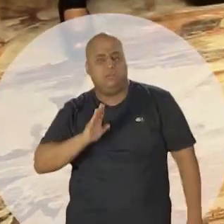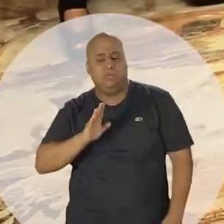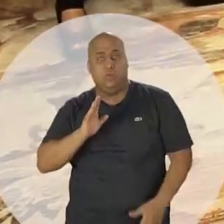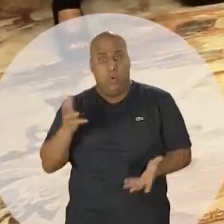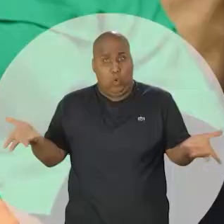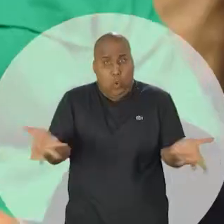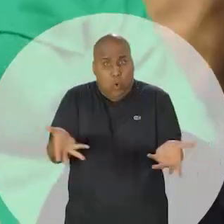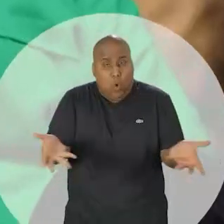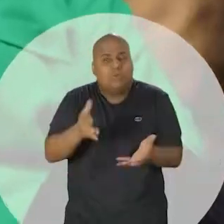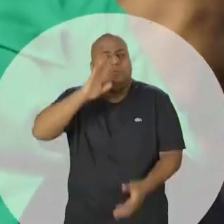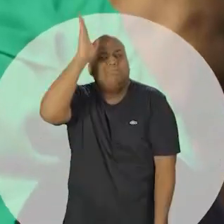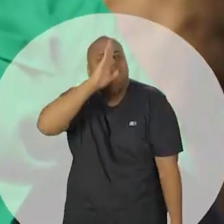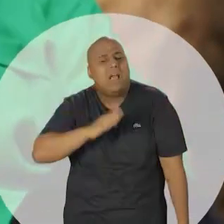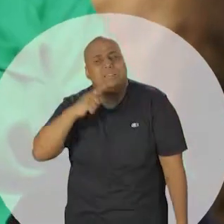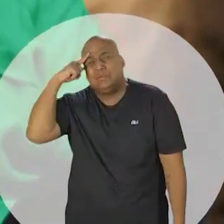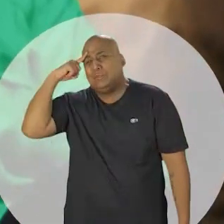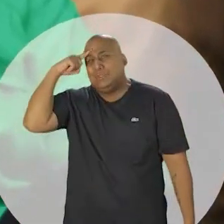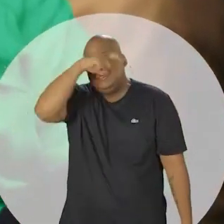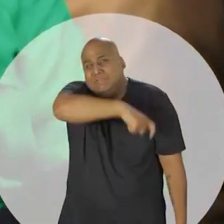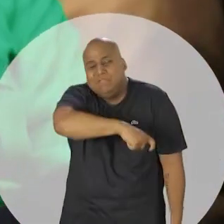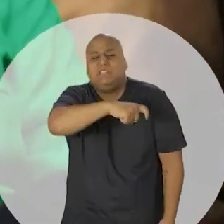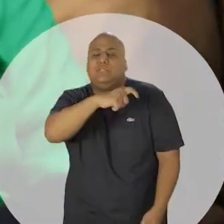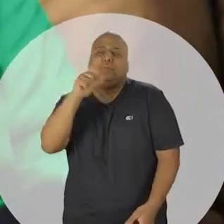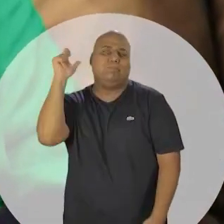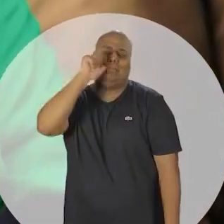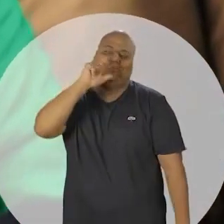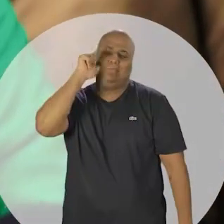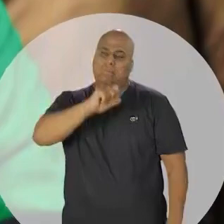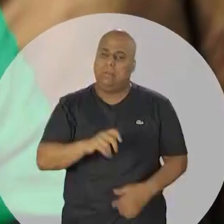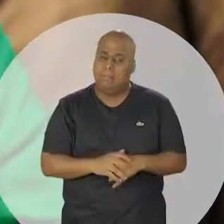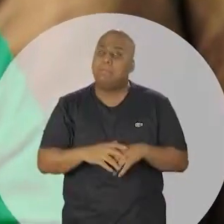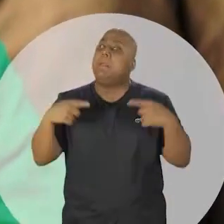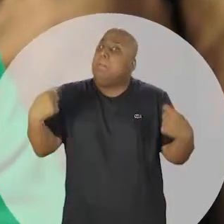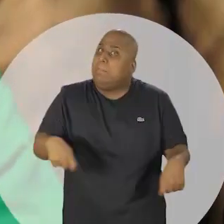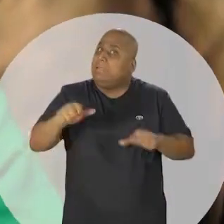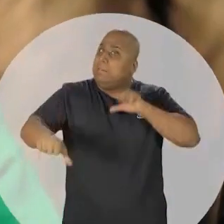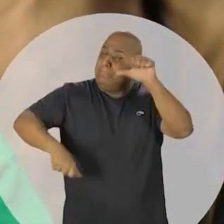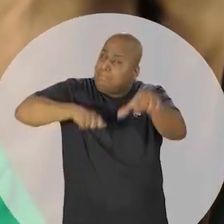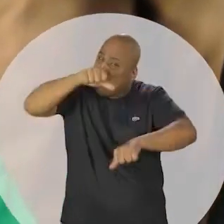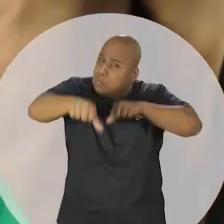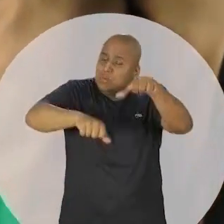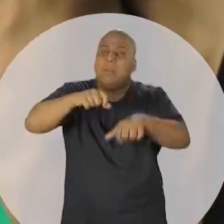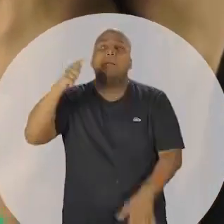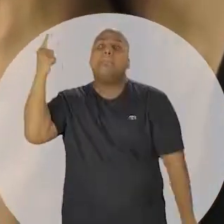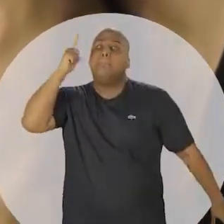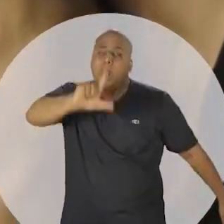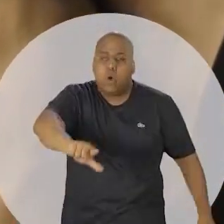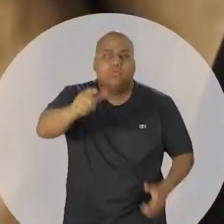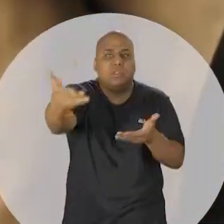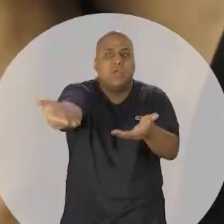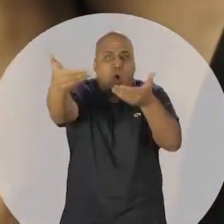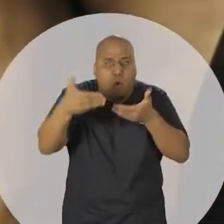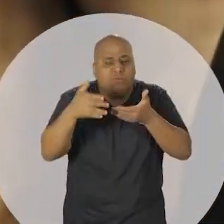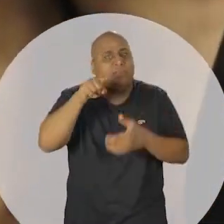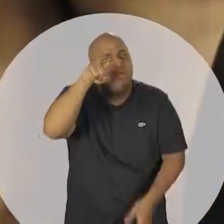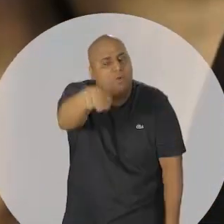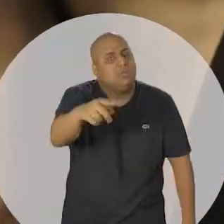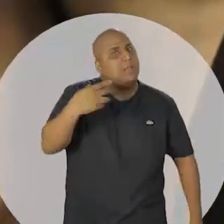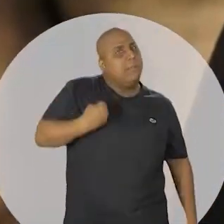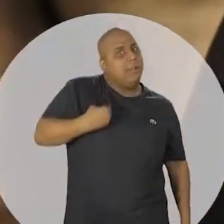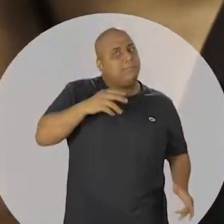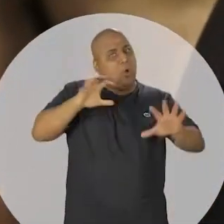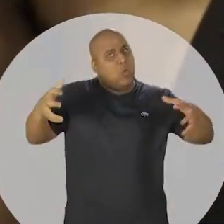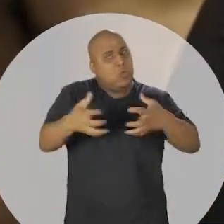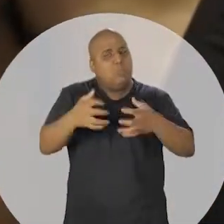regiões do Brasil. A realidade atual do nosso país não favorece em nada as mulheres. Precisamos mudá-la. Para isso, te